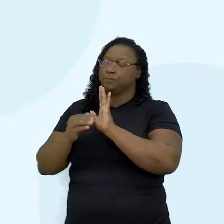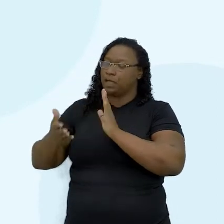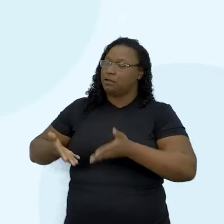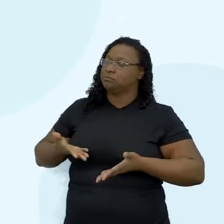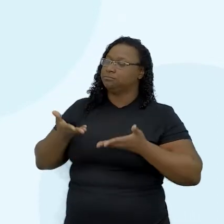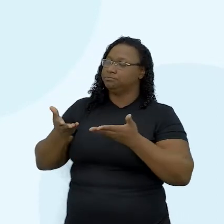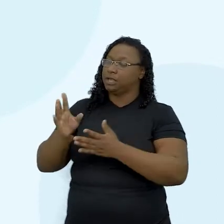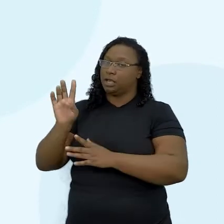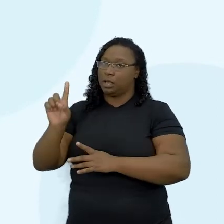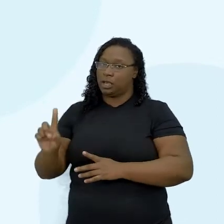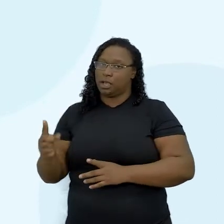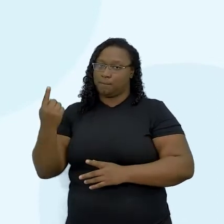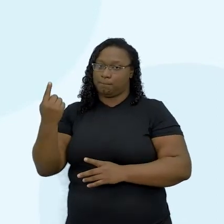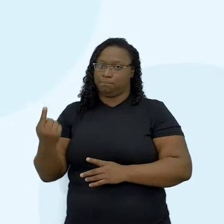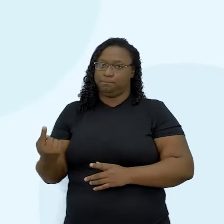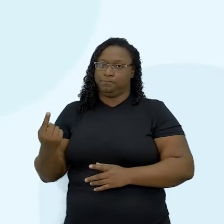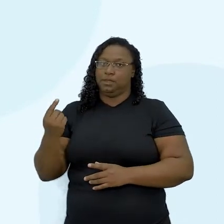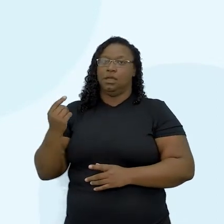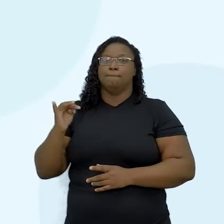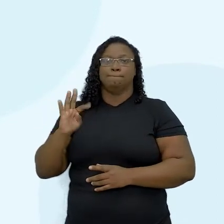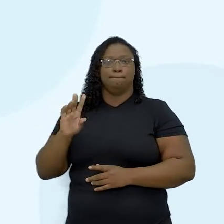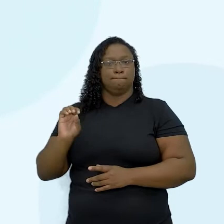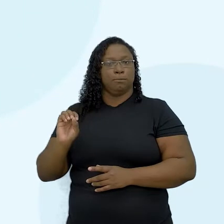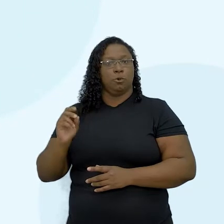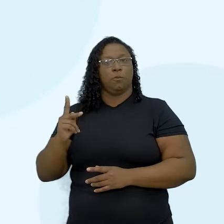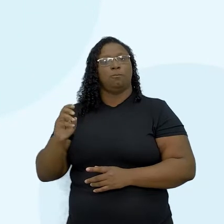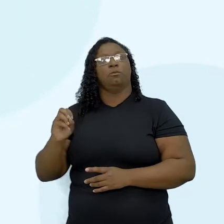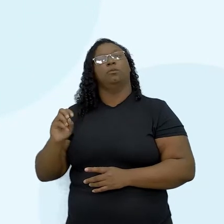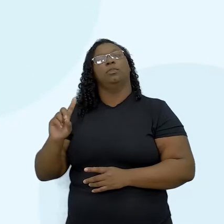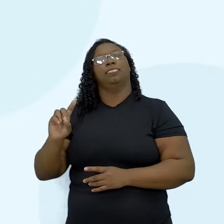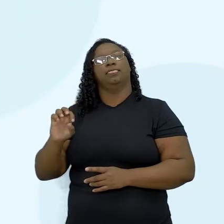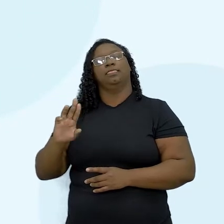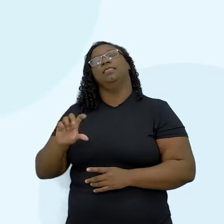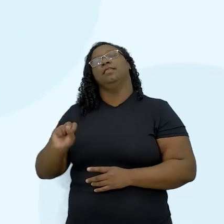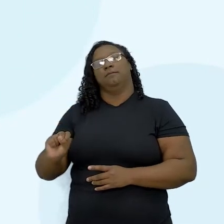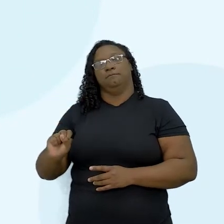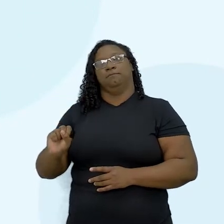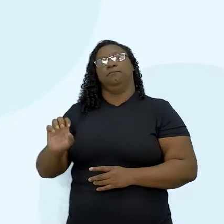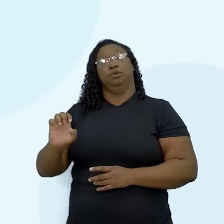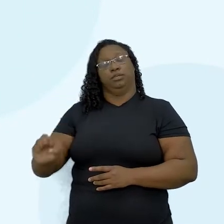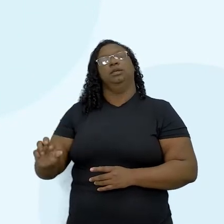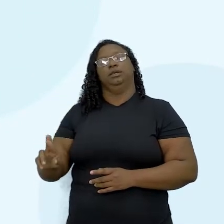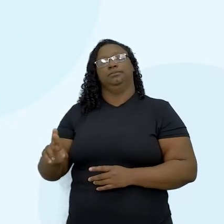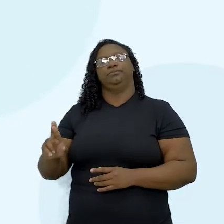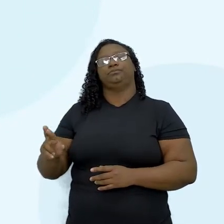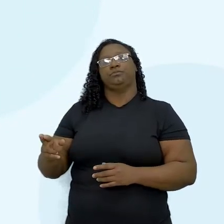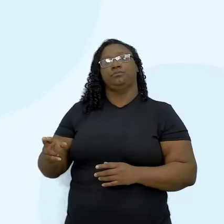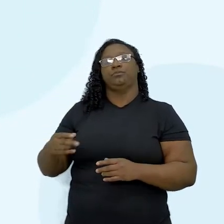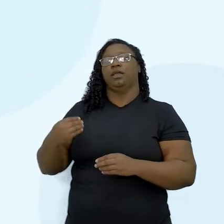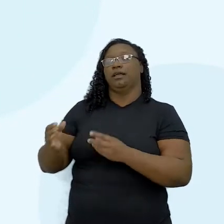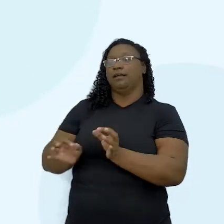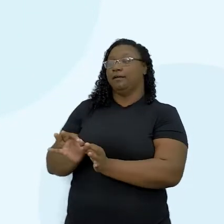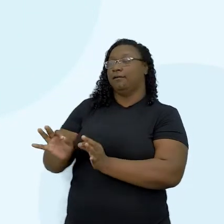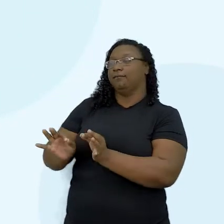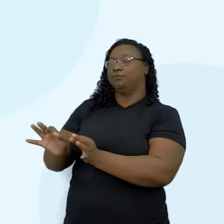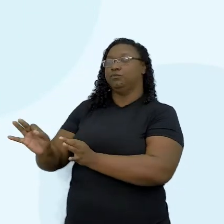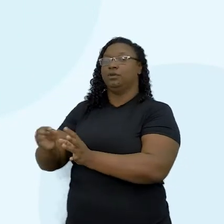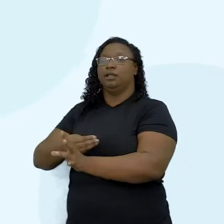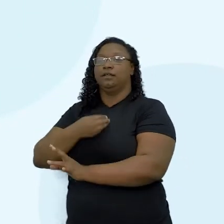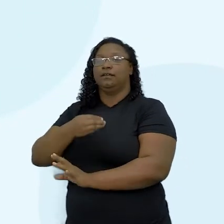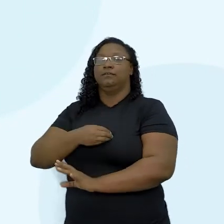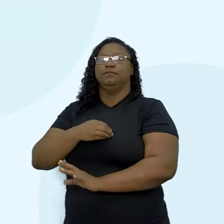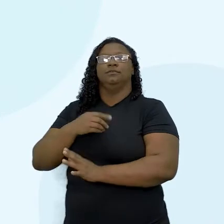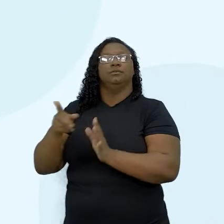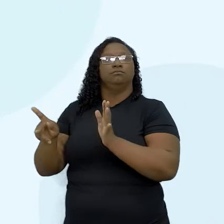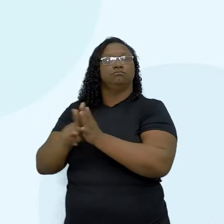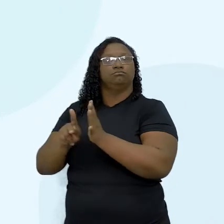biopoder, ou seja, ao controle dos governos em relação à vida mesmo, vida biológica